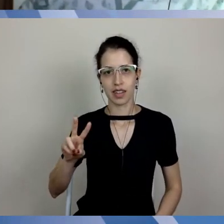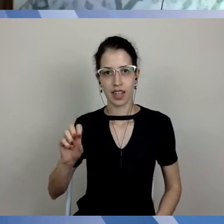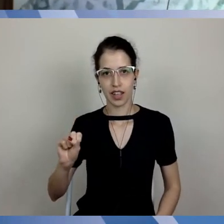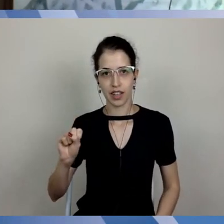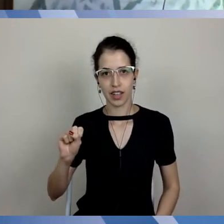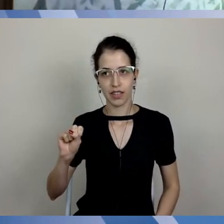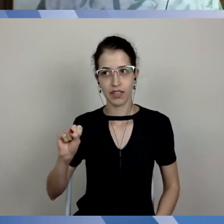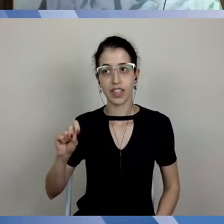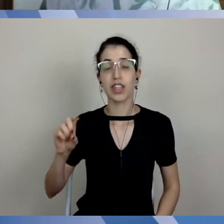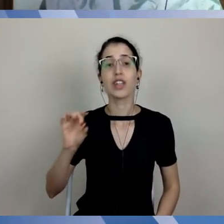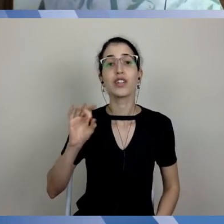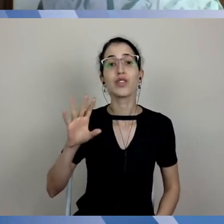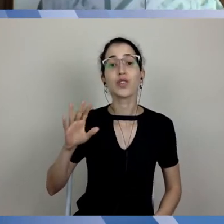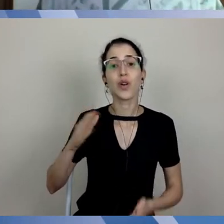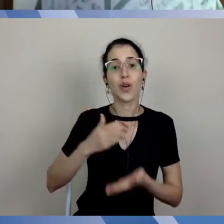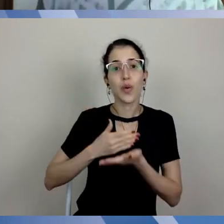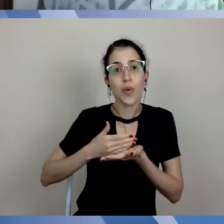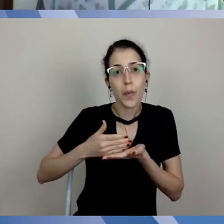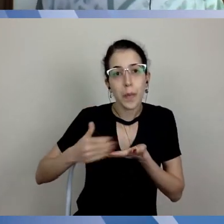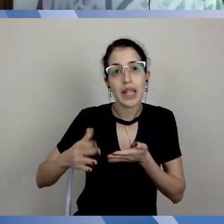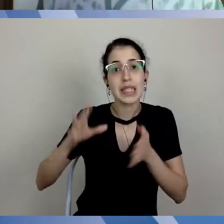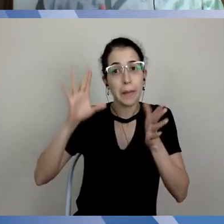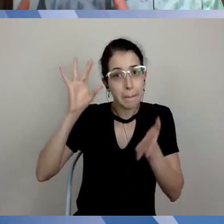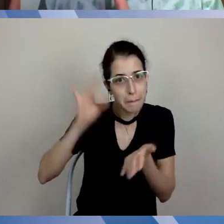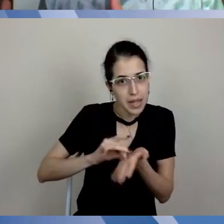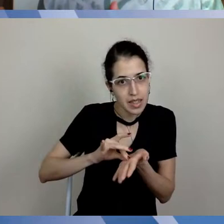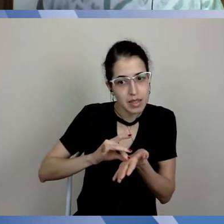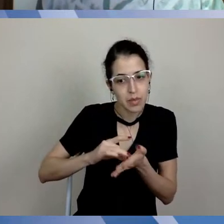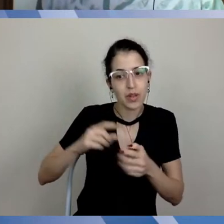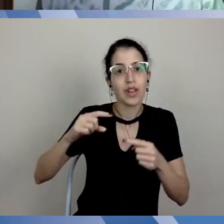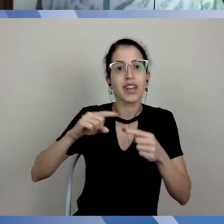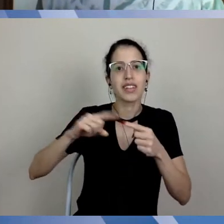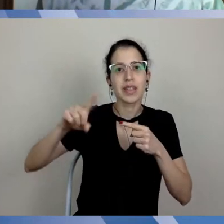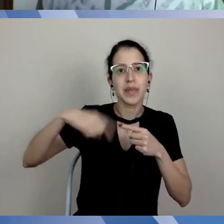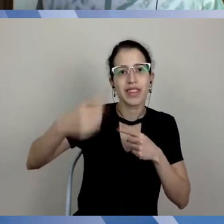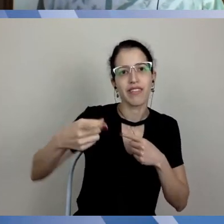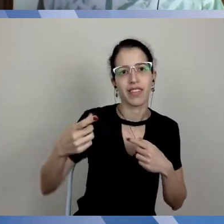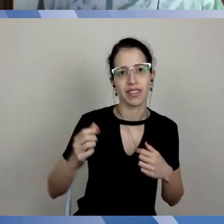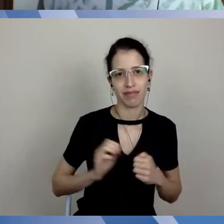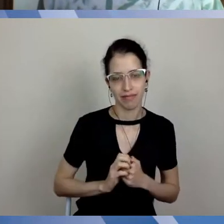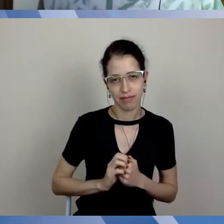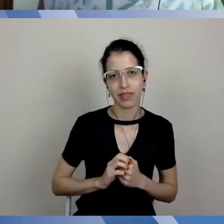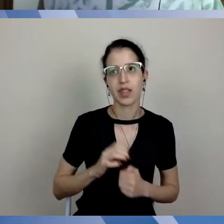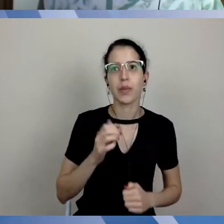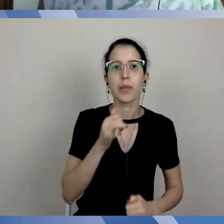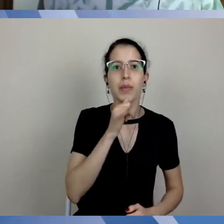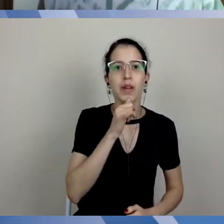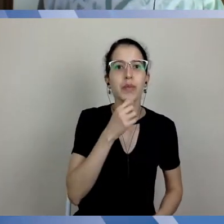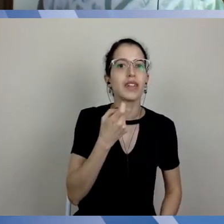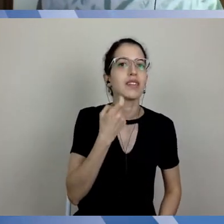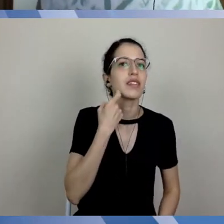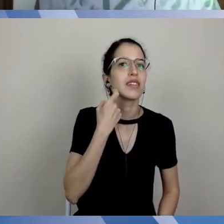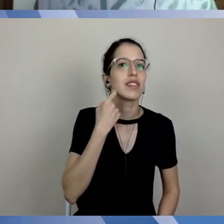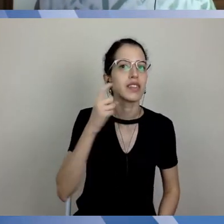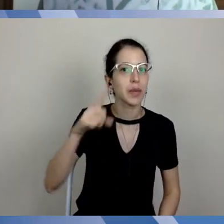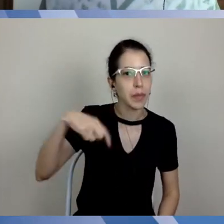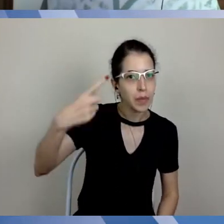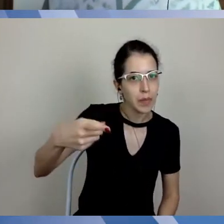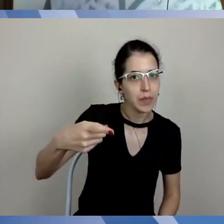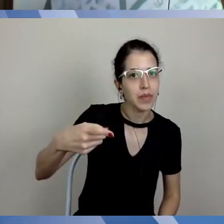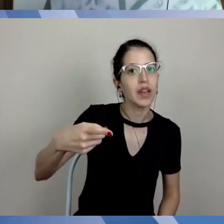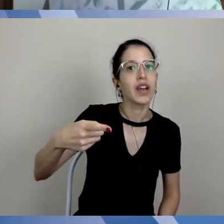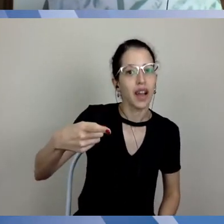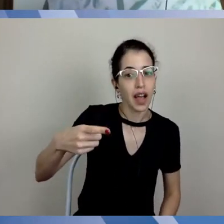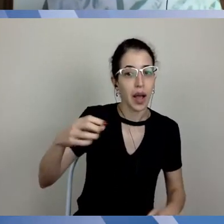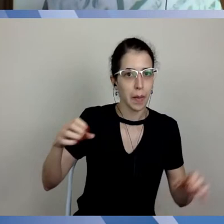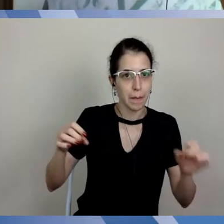pessoas, de vários campos da UFSCar. Então, não deu tempo. Mas se esse Neves ficar pronto na sexta-feira da semana que vem, na segunda-feira ele